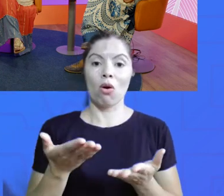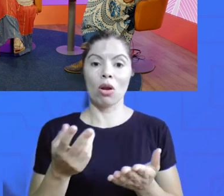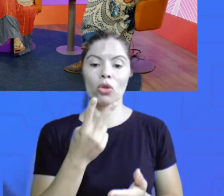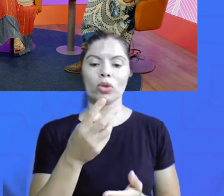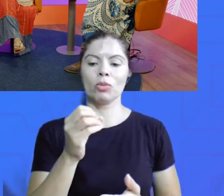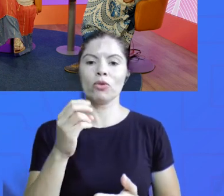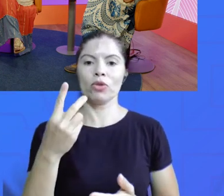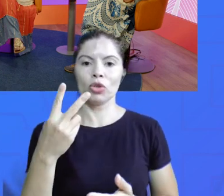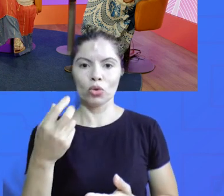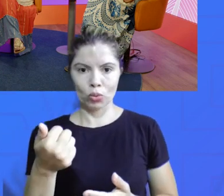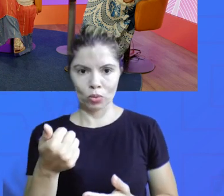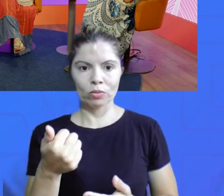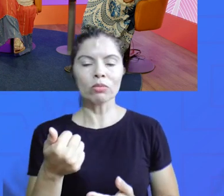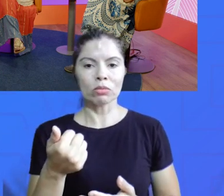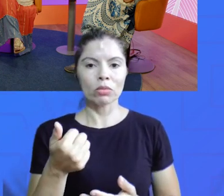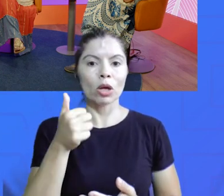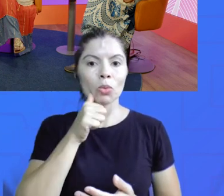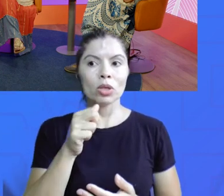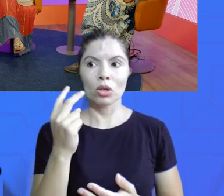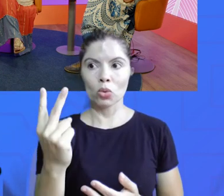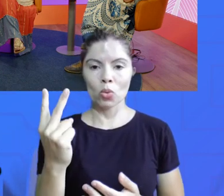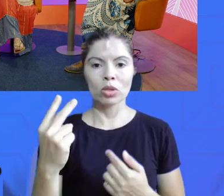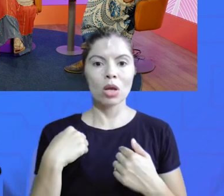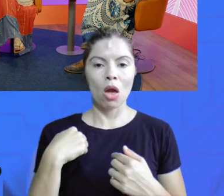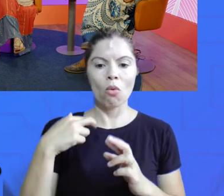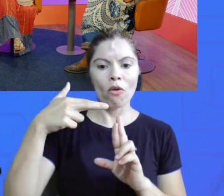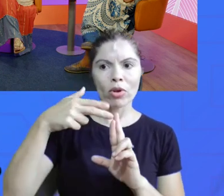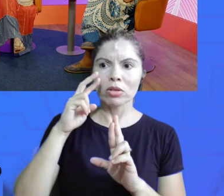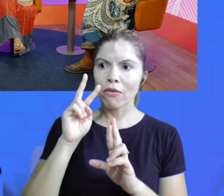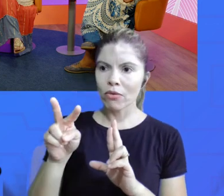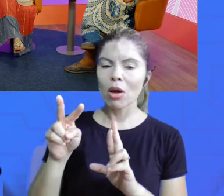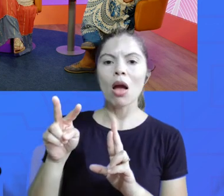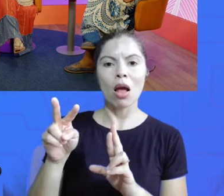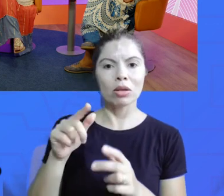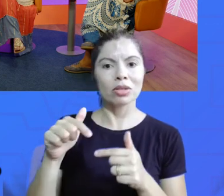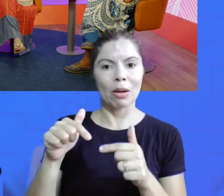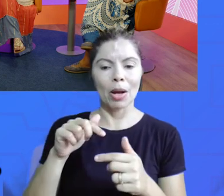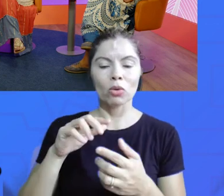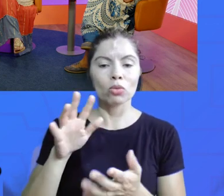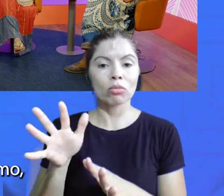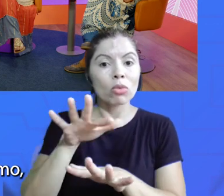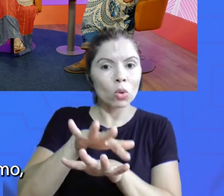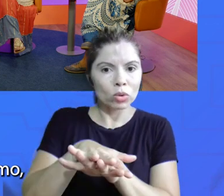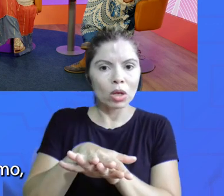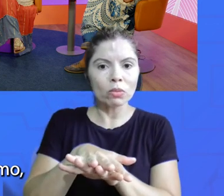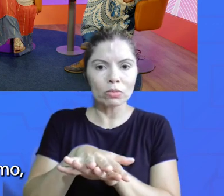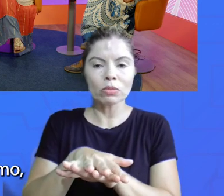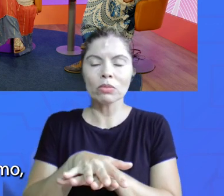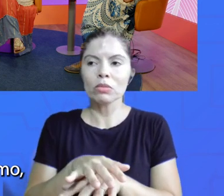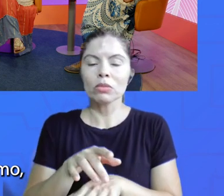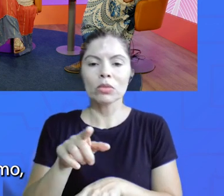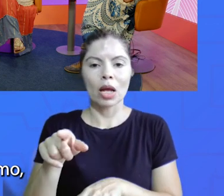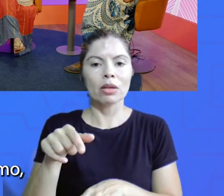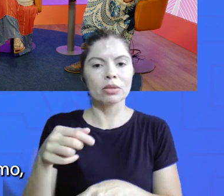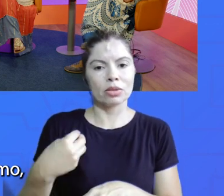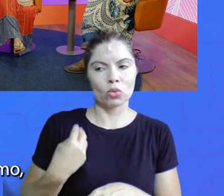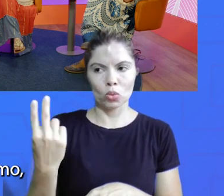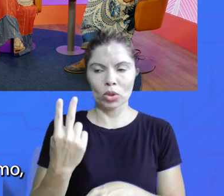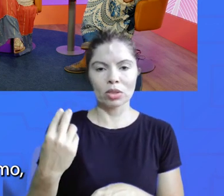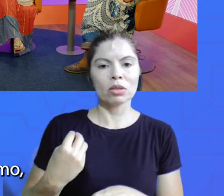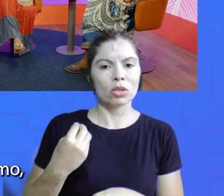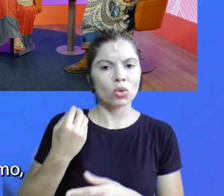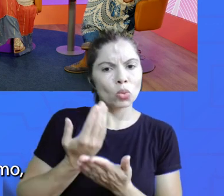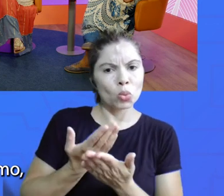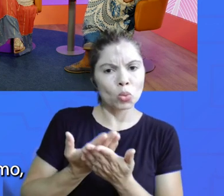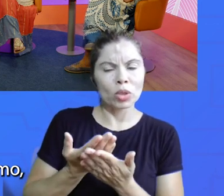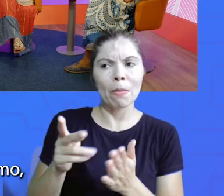pandemia, com outras duas sócias mulheres, a Carolina Ignarra, que trabalha no mundo da inclusão, e a Cris Sabag, nordestina, que está